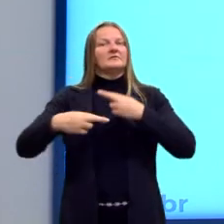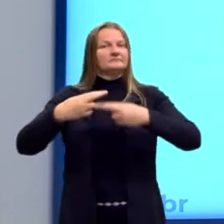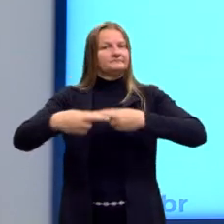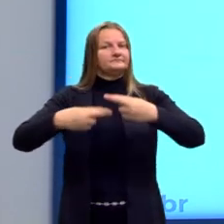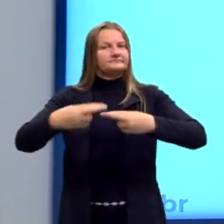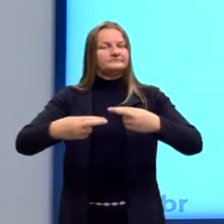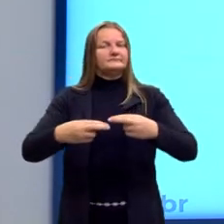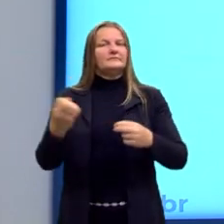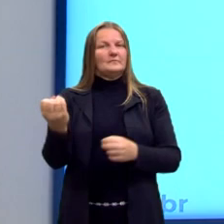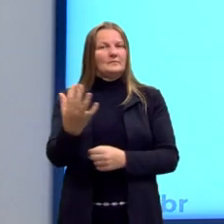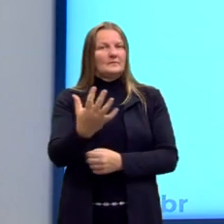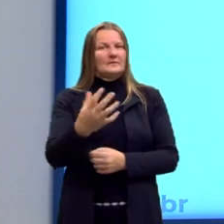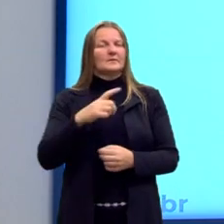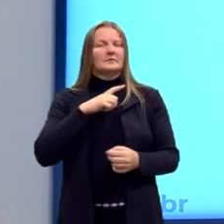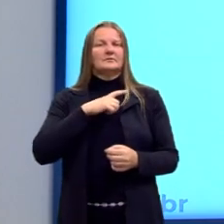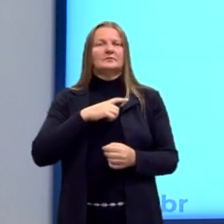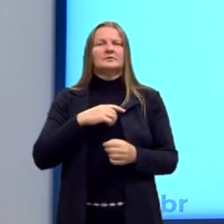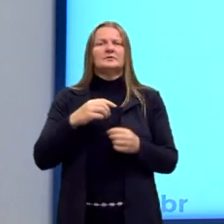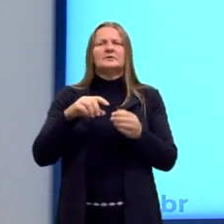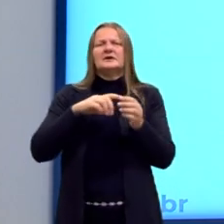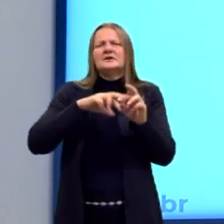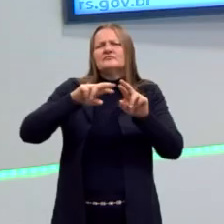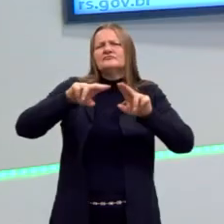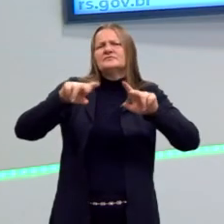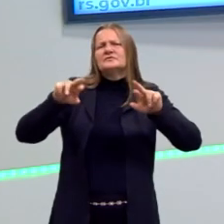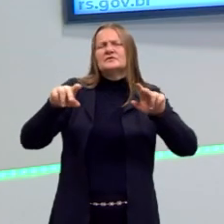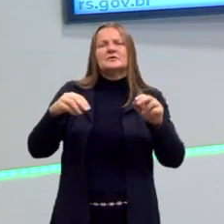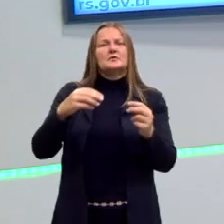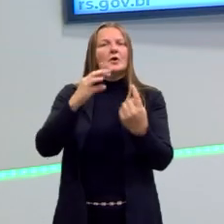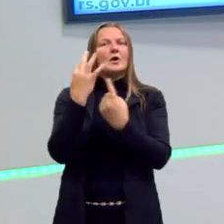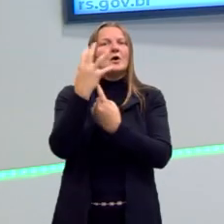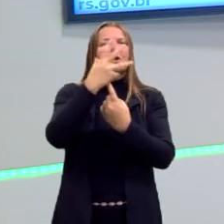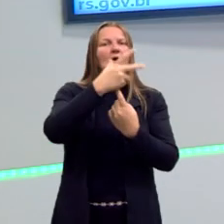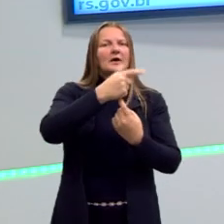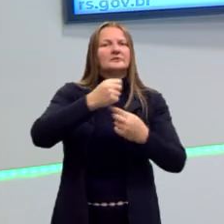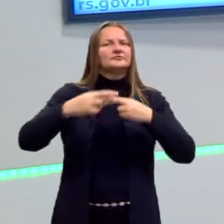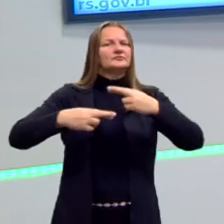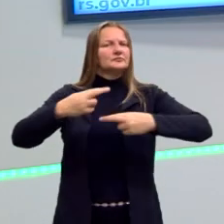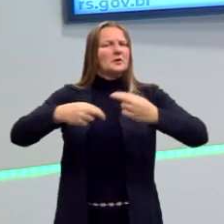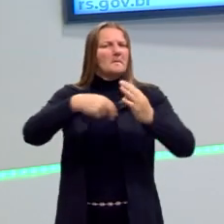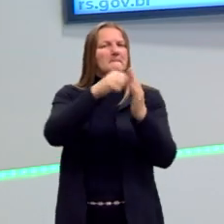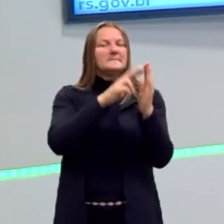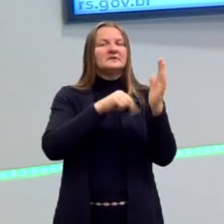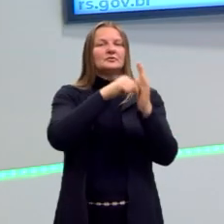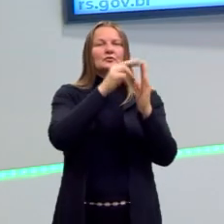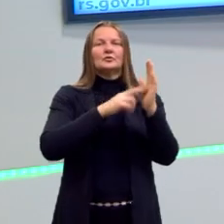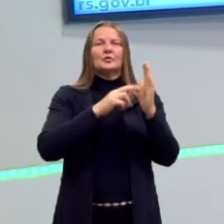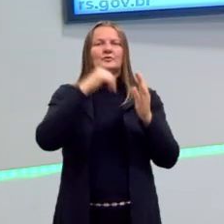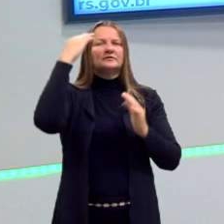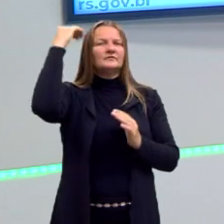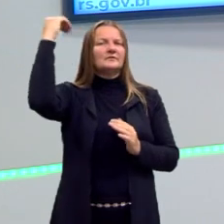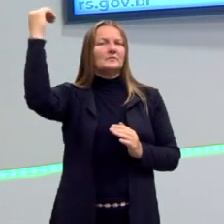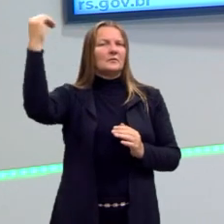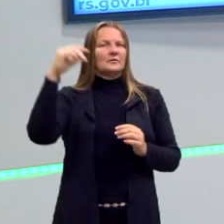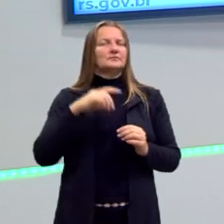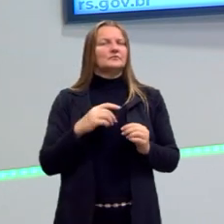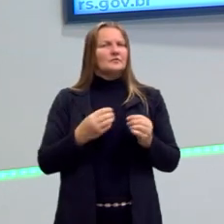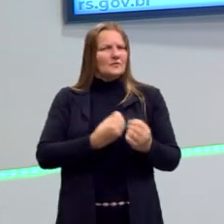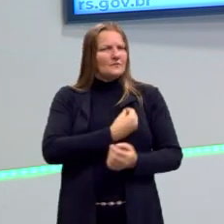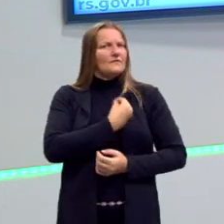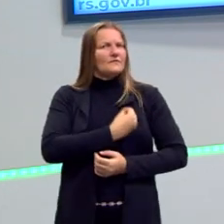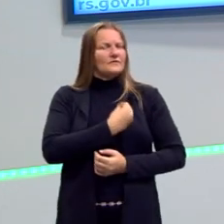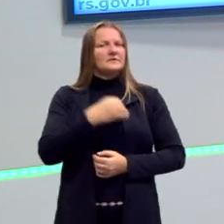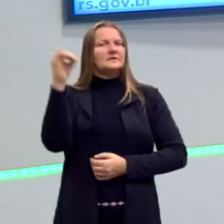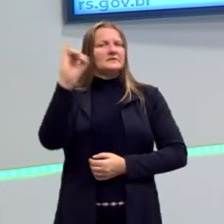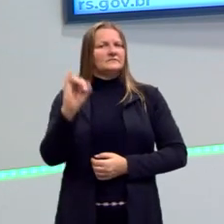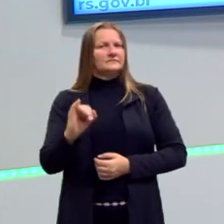Ele vai encontrar com Miguel Ângelo, com o pessoal do Renascimento, os pintores, Boccaccio, o pessoal que conviveu na